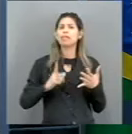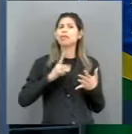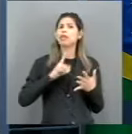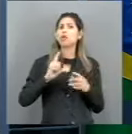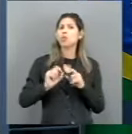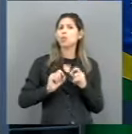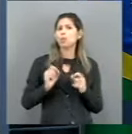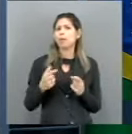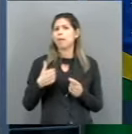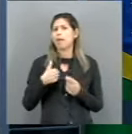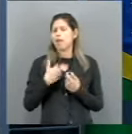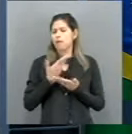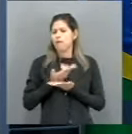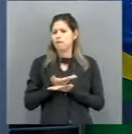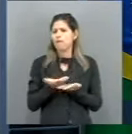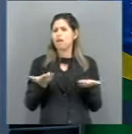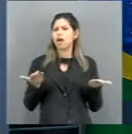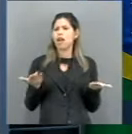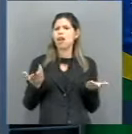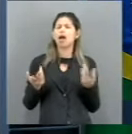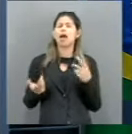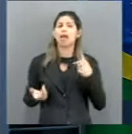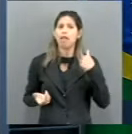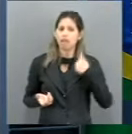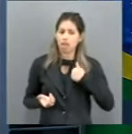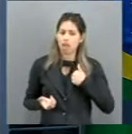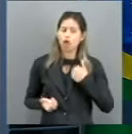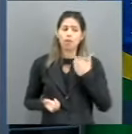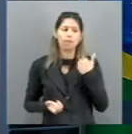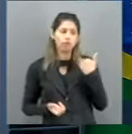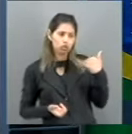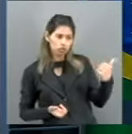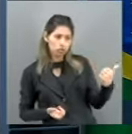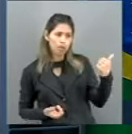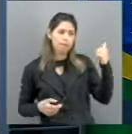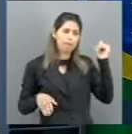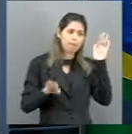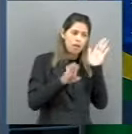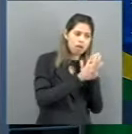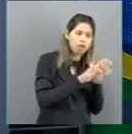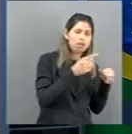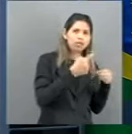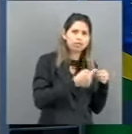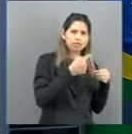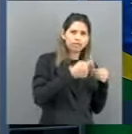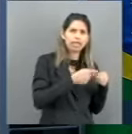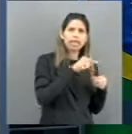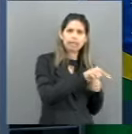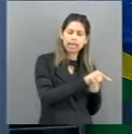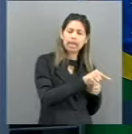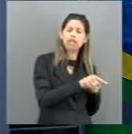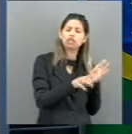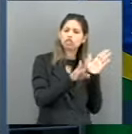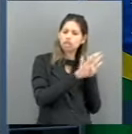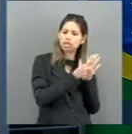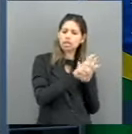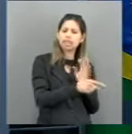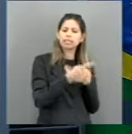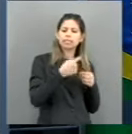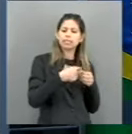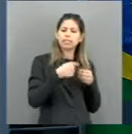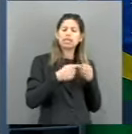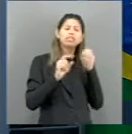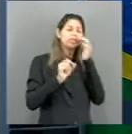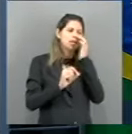recebeu desde o primeiro momento que cheguei na cidade foram os vereadores, aqui eu faço uma